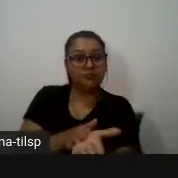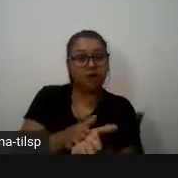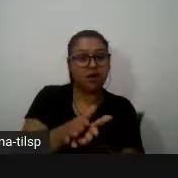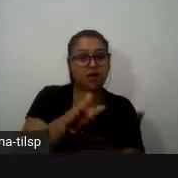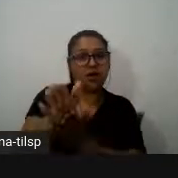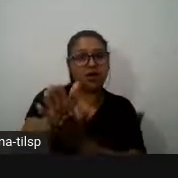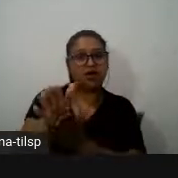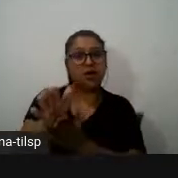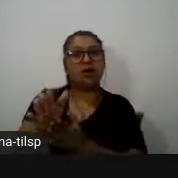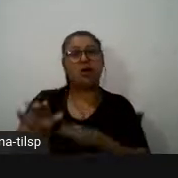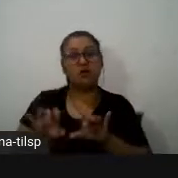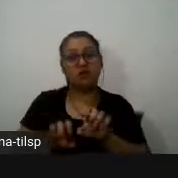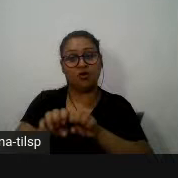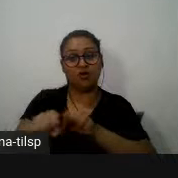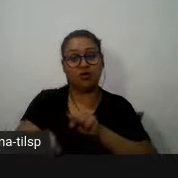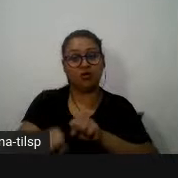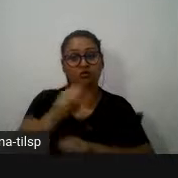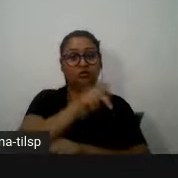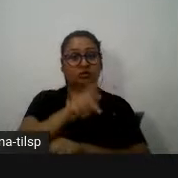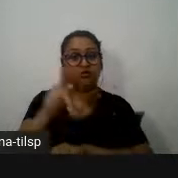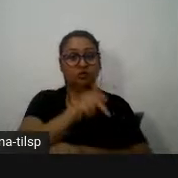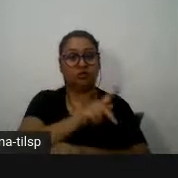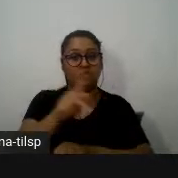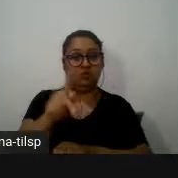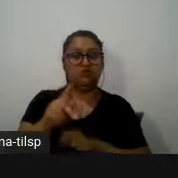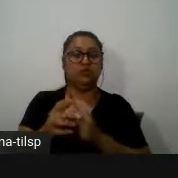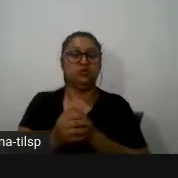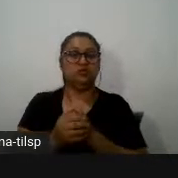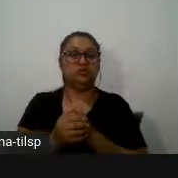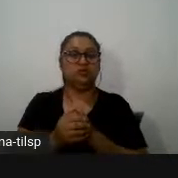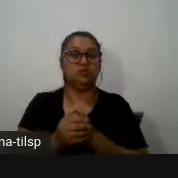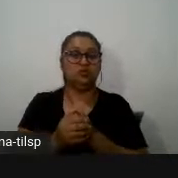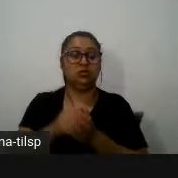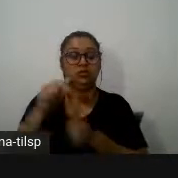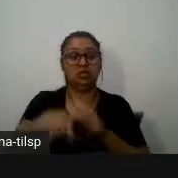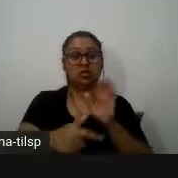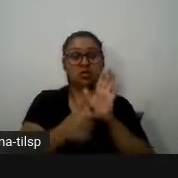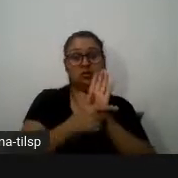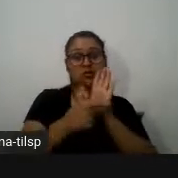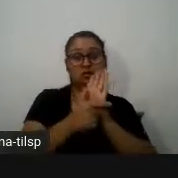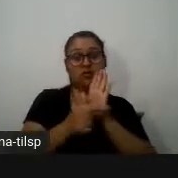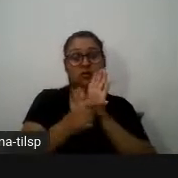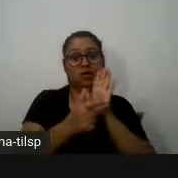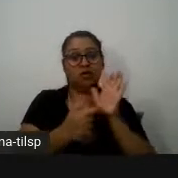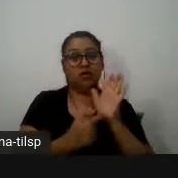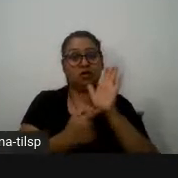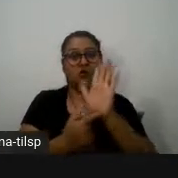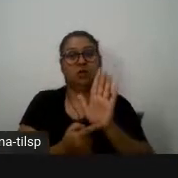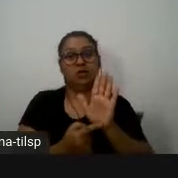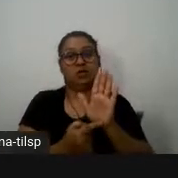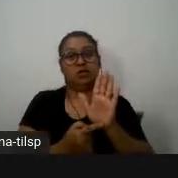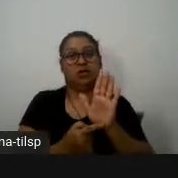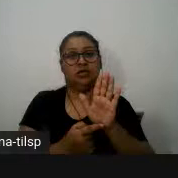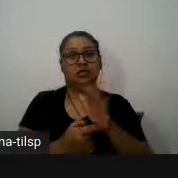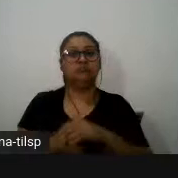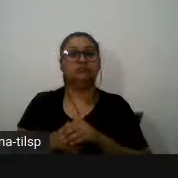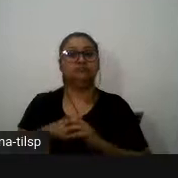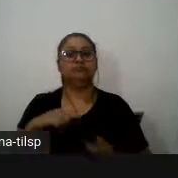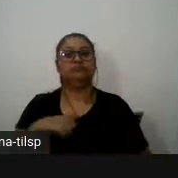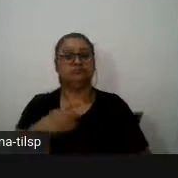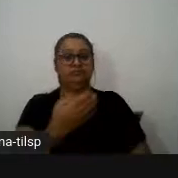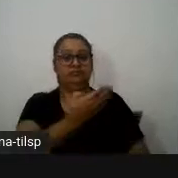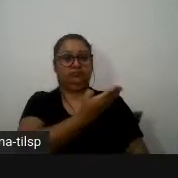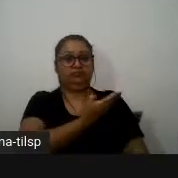professores que nós organizamos e esta publicação que está disponível na secção publicações do sítio web